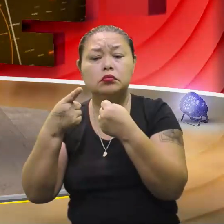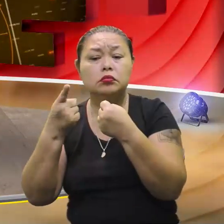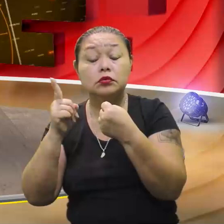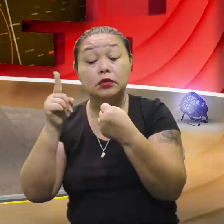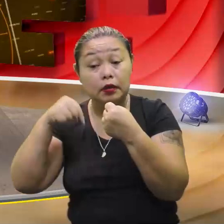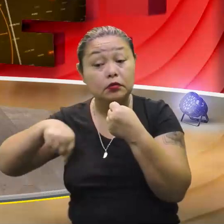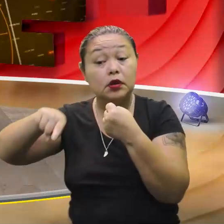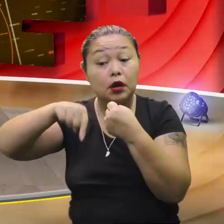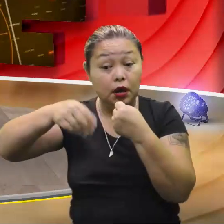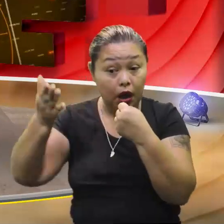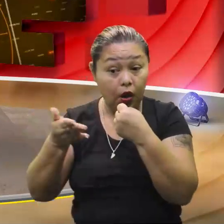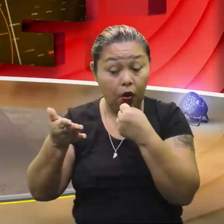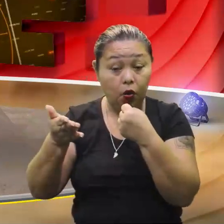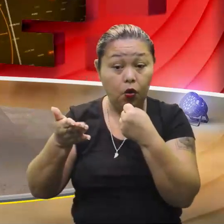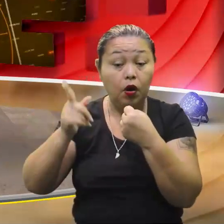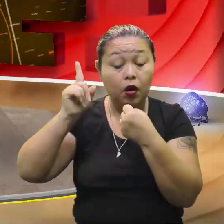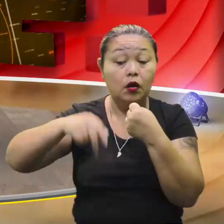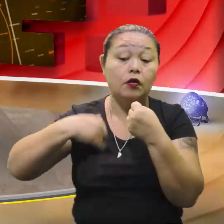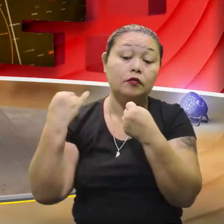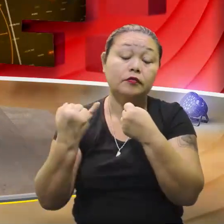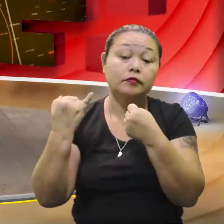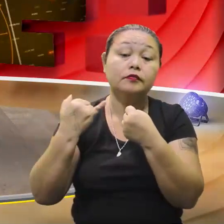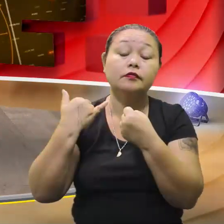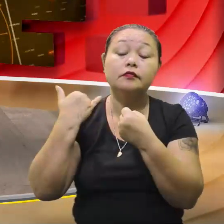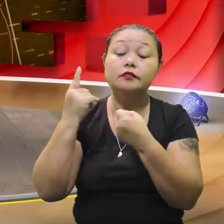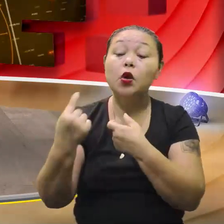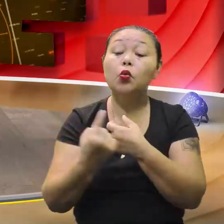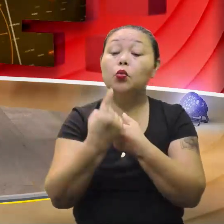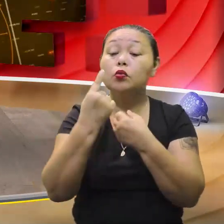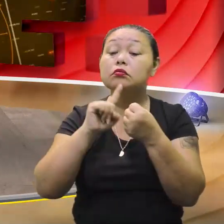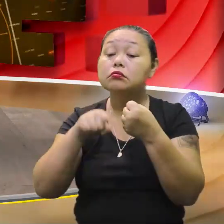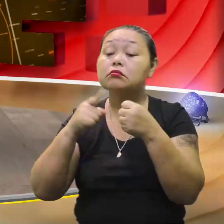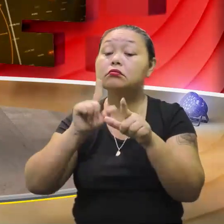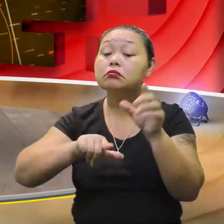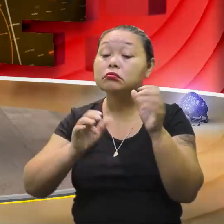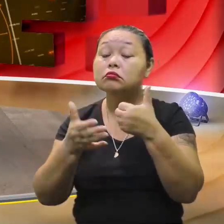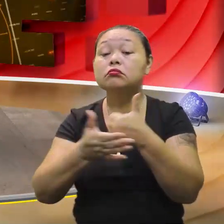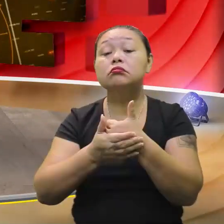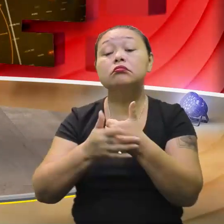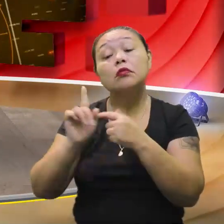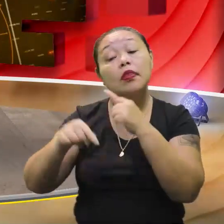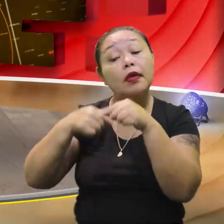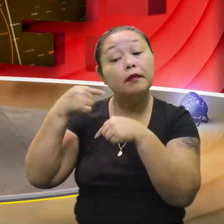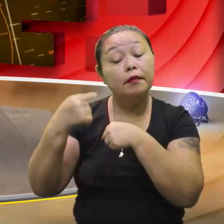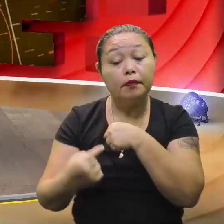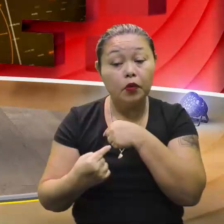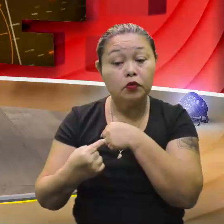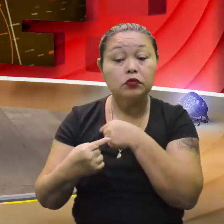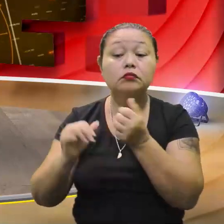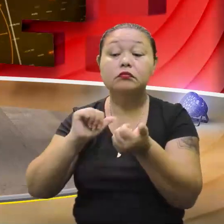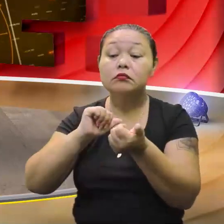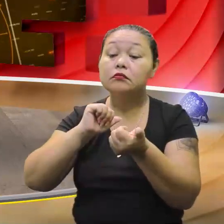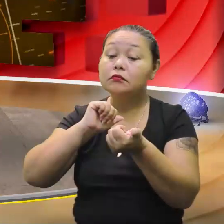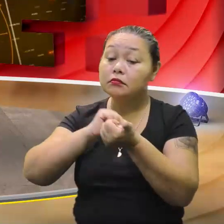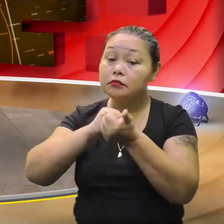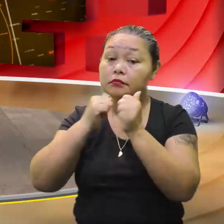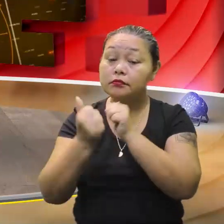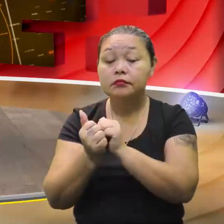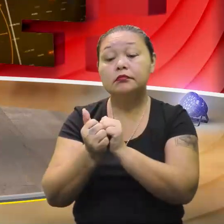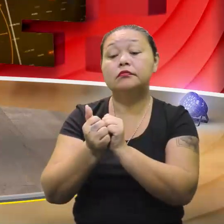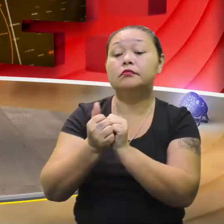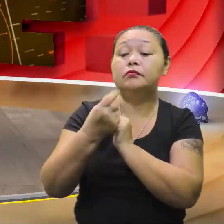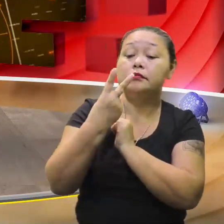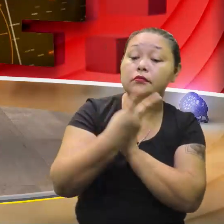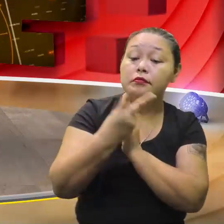Pra gente, agora, o importante é se trabalhar com um coeficiente só. Depois, iremos transformar com duas